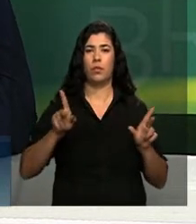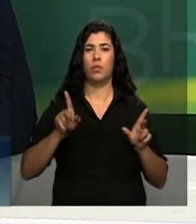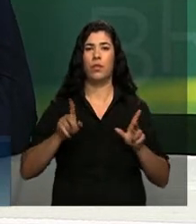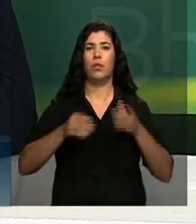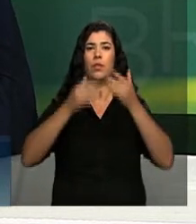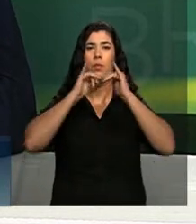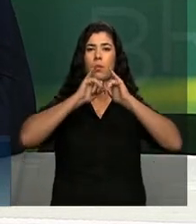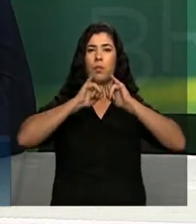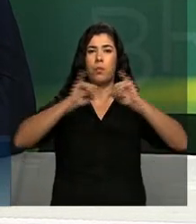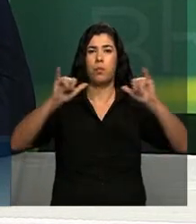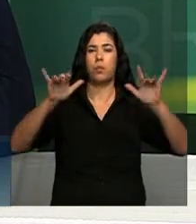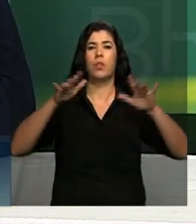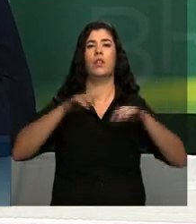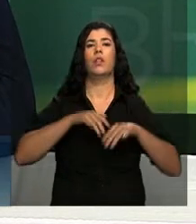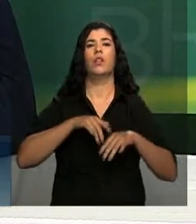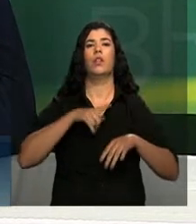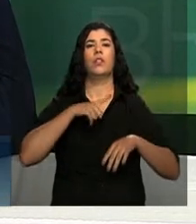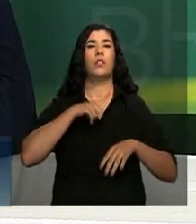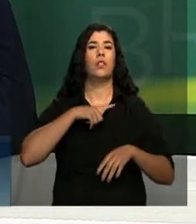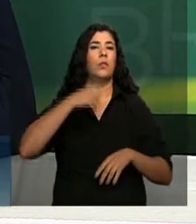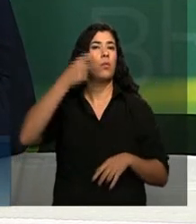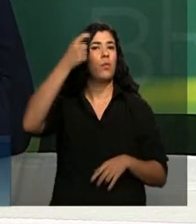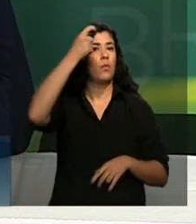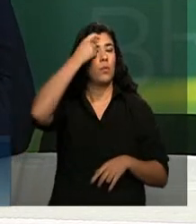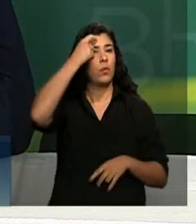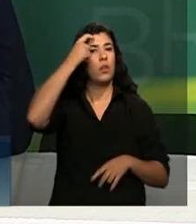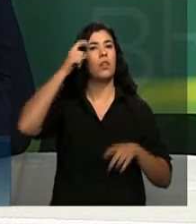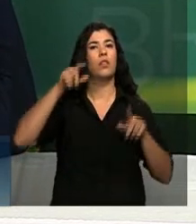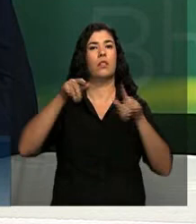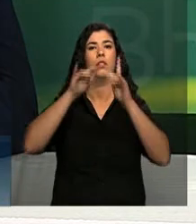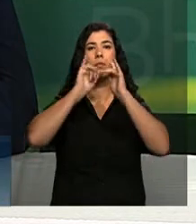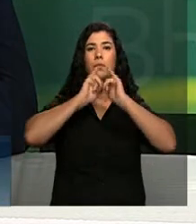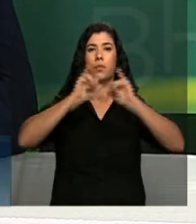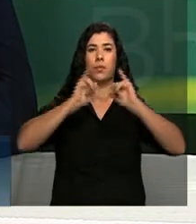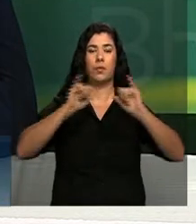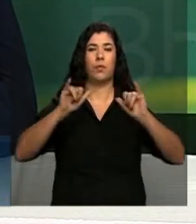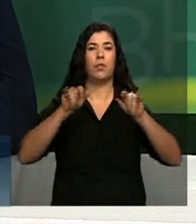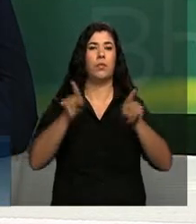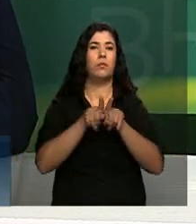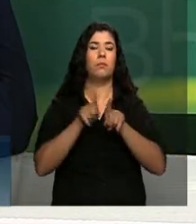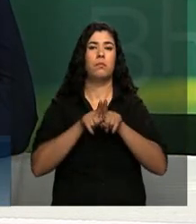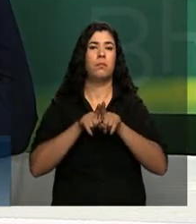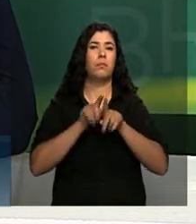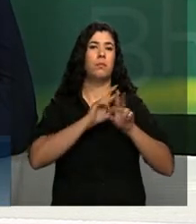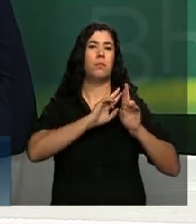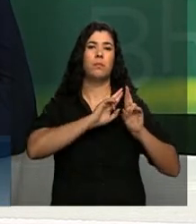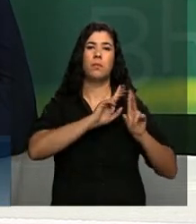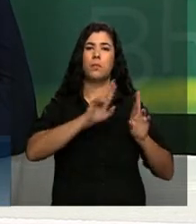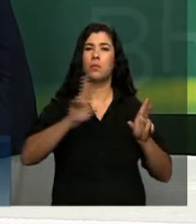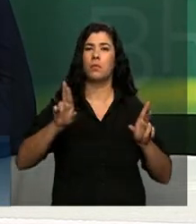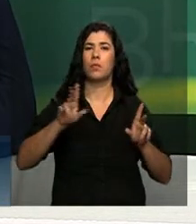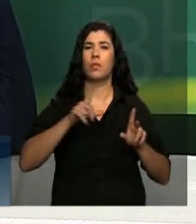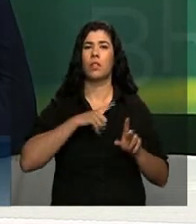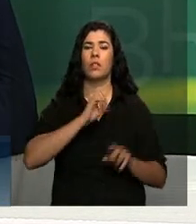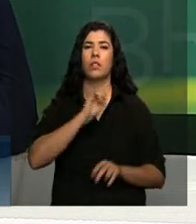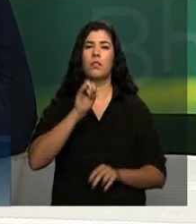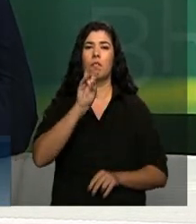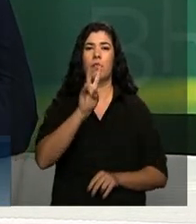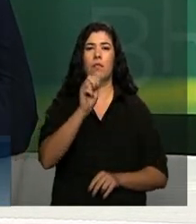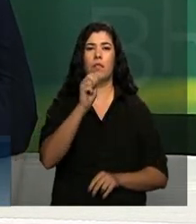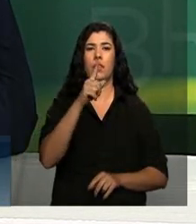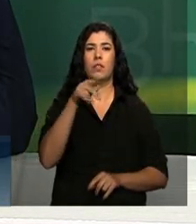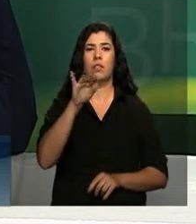de conscientização, de informação, sejam elas de vacinação, sejam